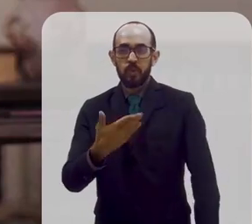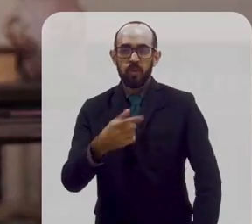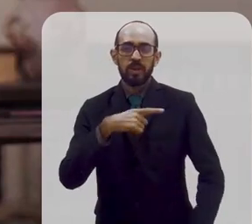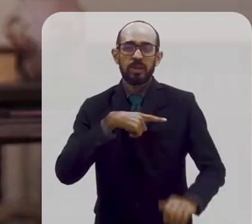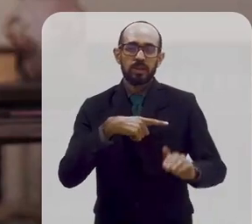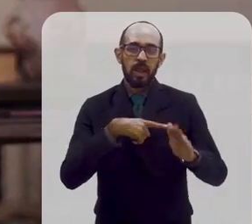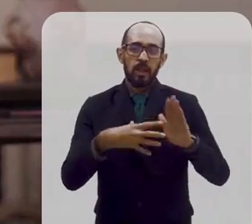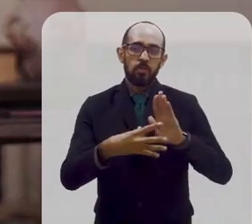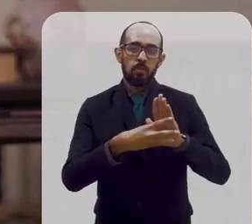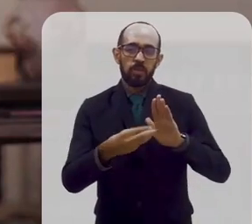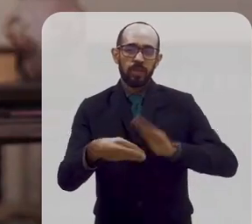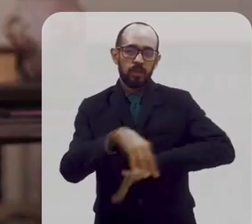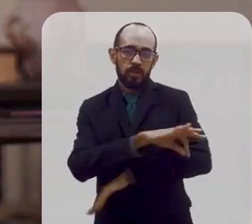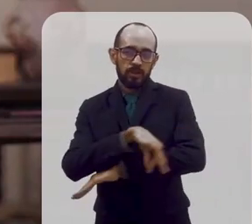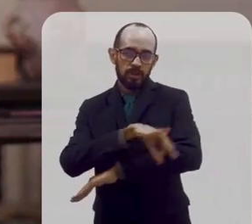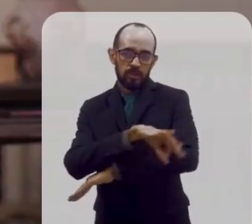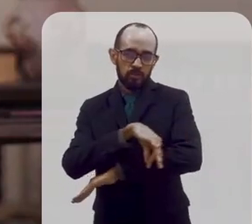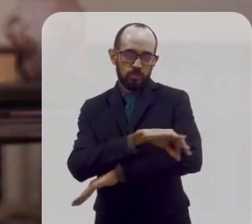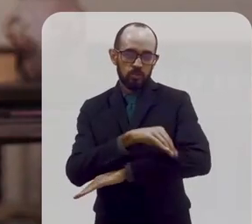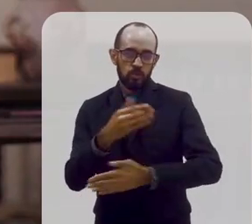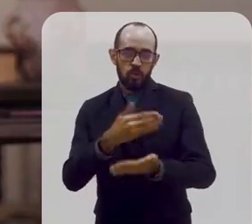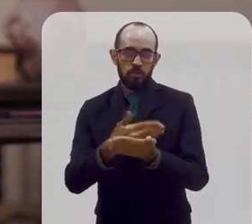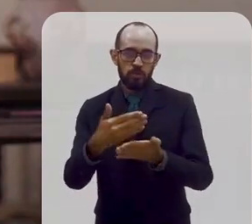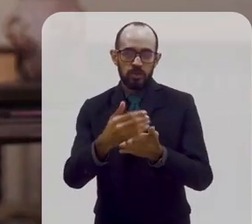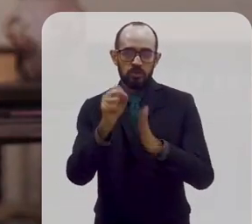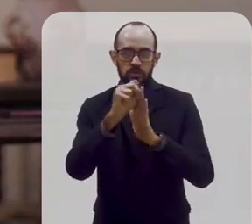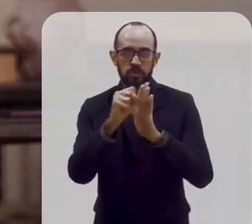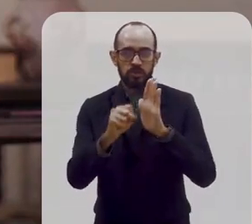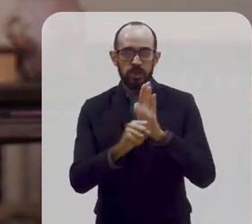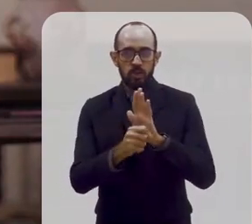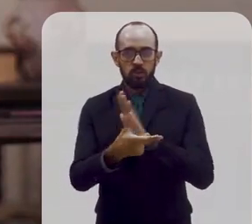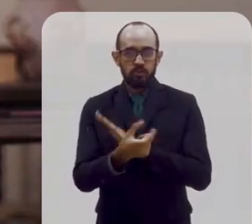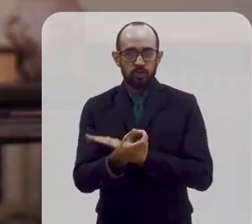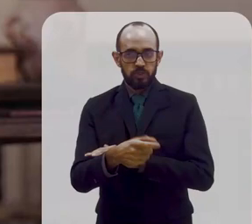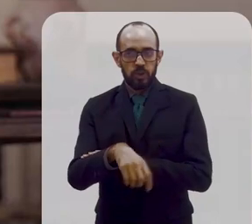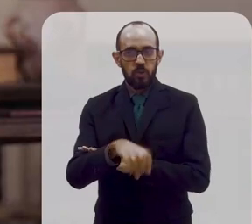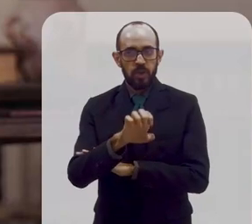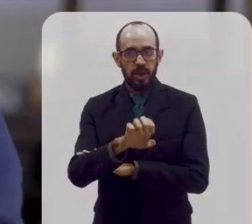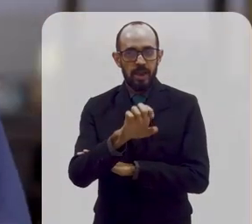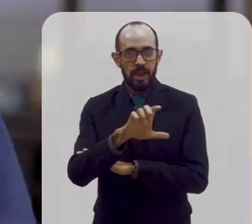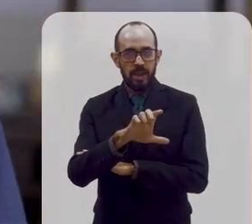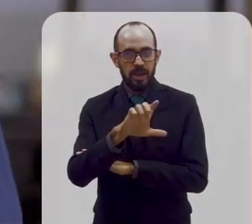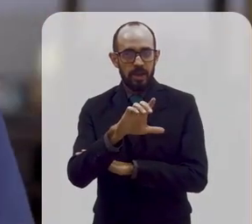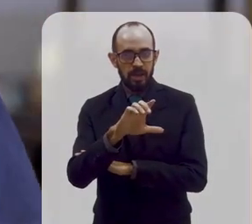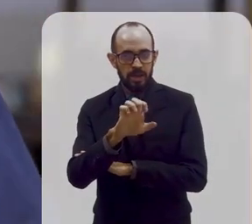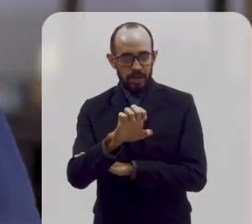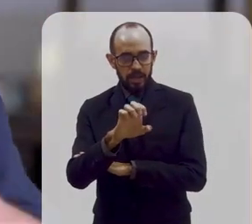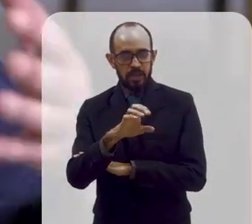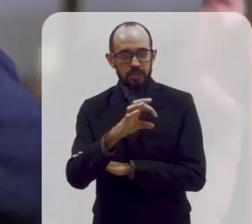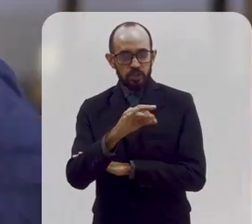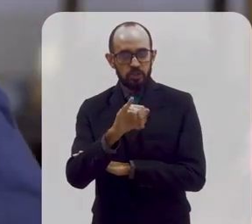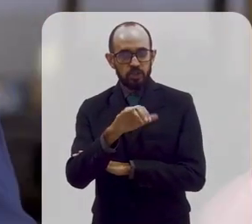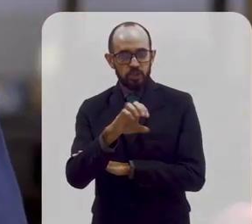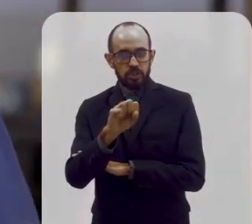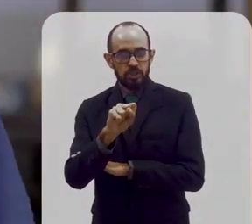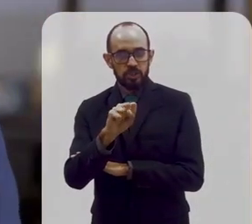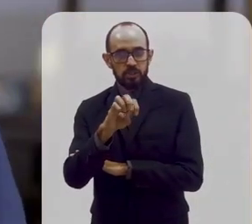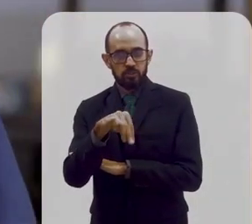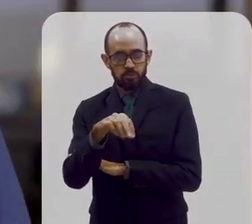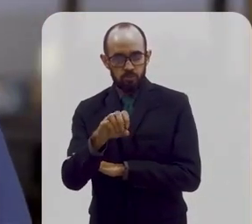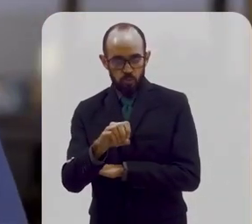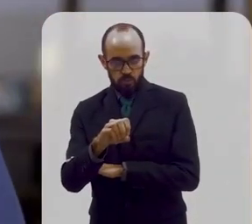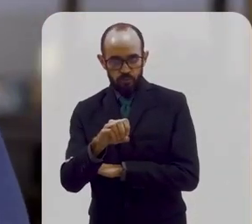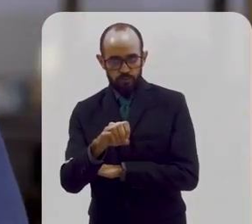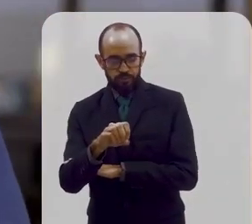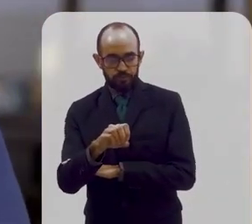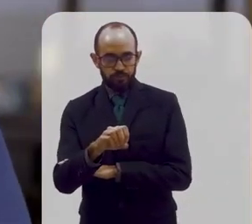arquitetônico predominante no início do século XX e tendência no Brasil, o ecletismo. Quando a gente pensa no complexo da Fiocruz, nós